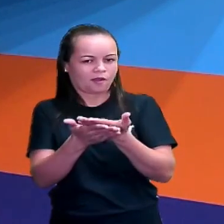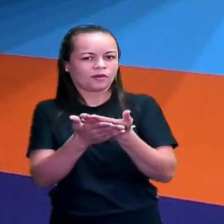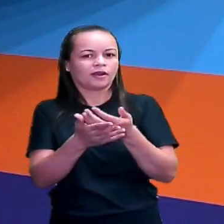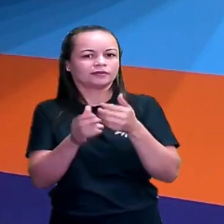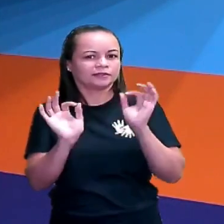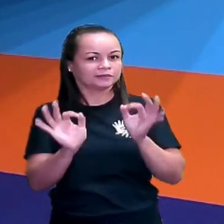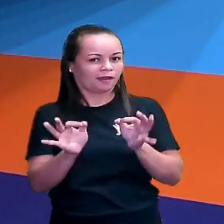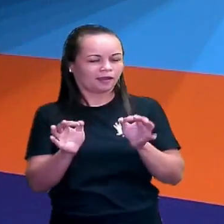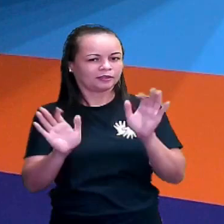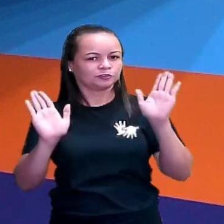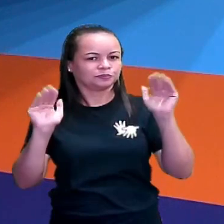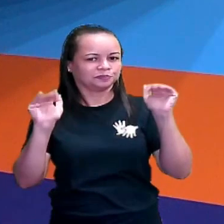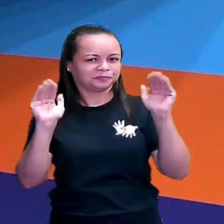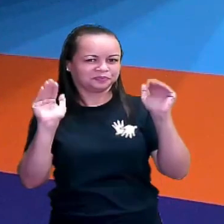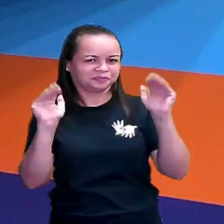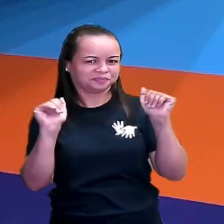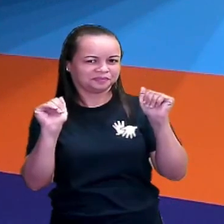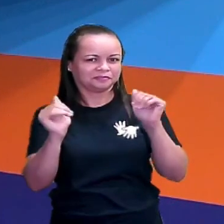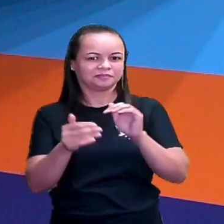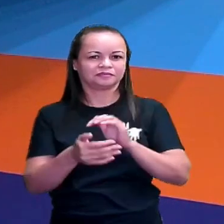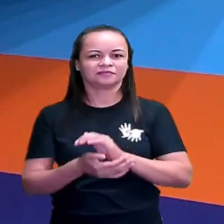certo? Tchau, tchau!